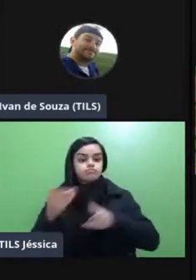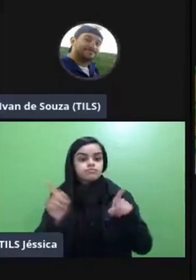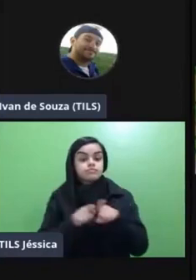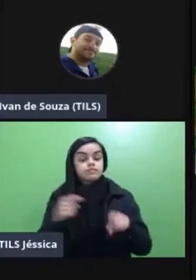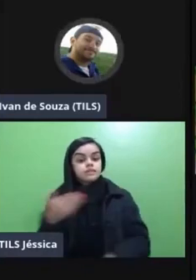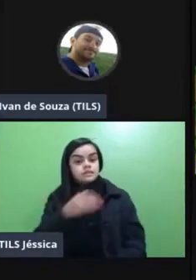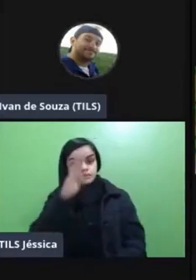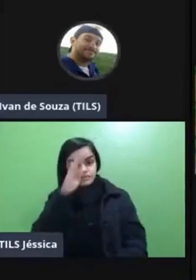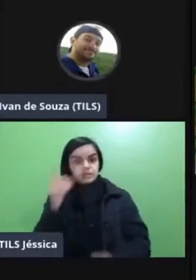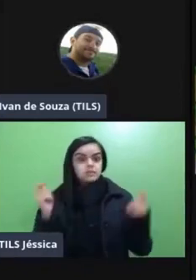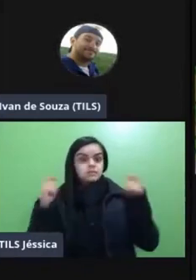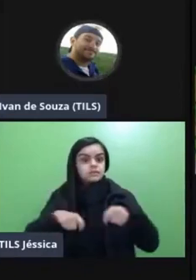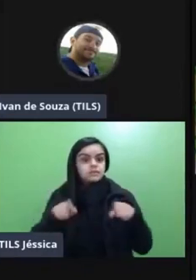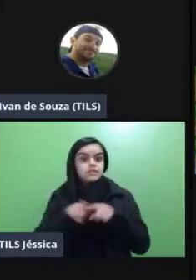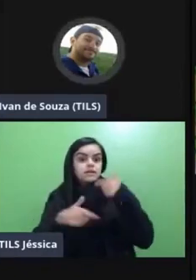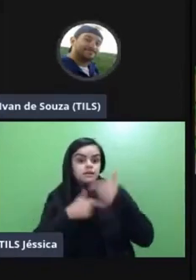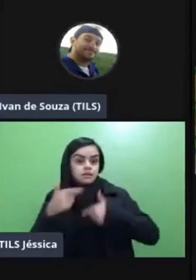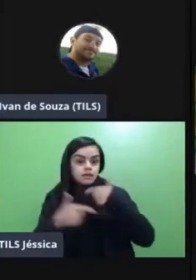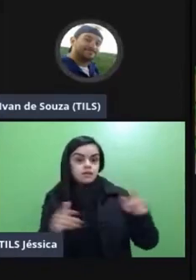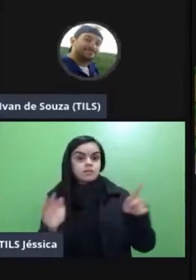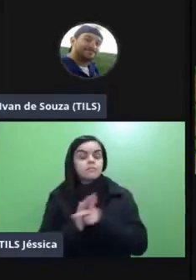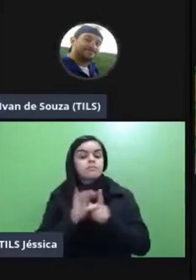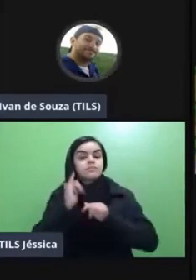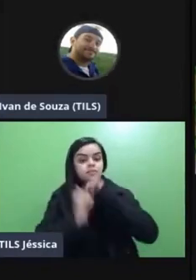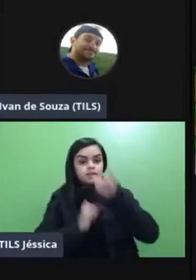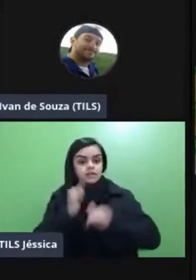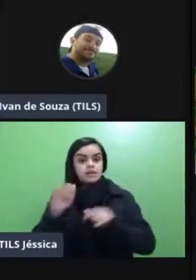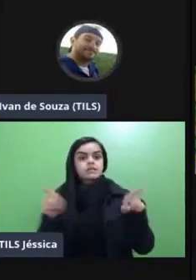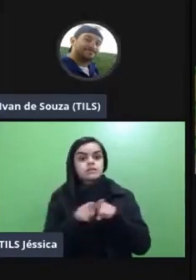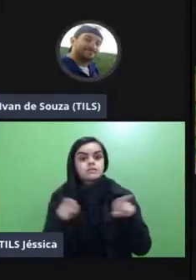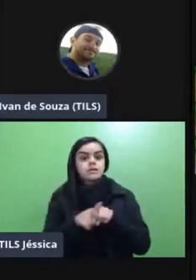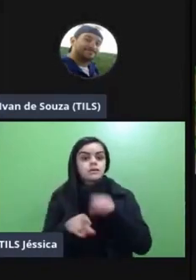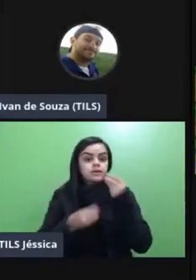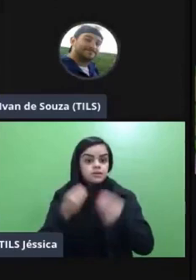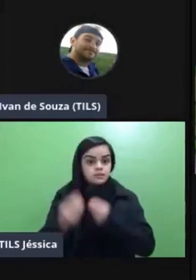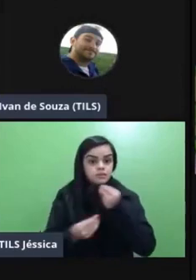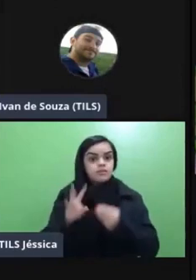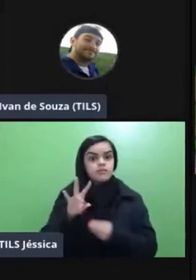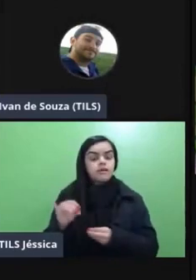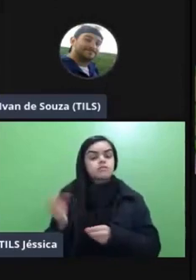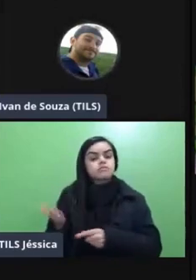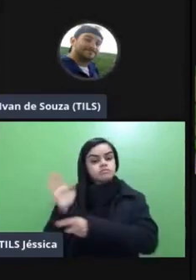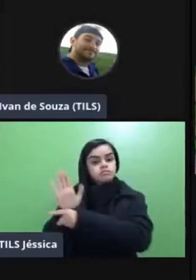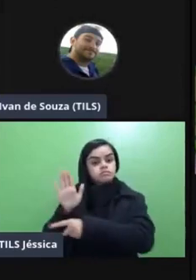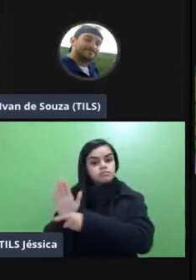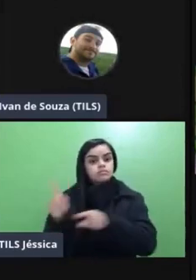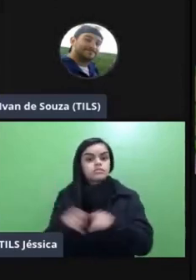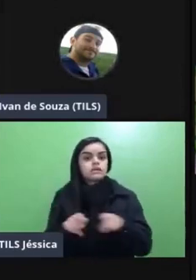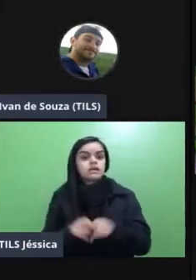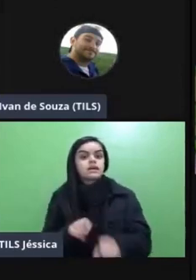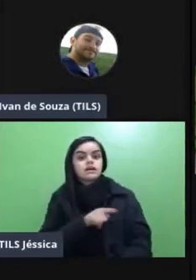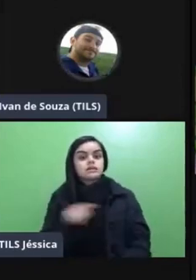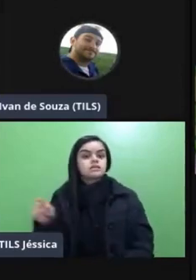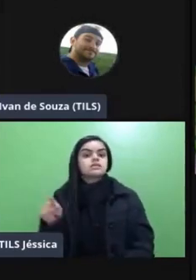é a possibilidade de trabalhar com uma estação online a outra estação é vai trabalhar de forma colaborativa mas essas duas estações não vão ter